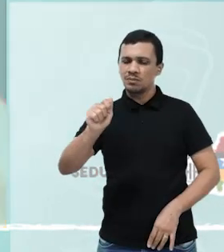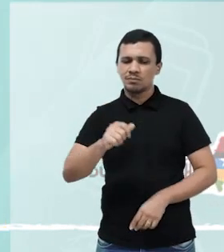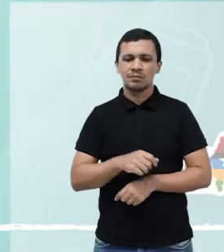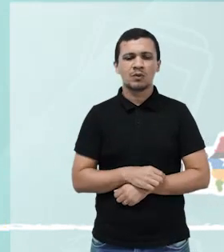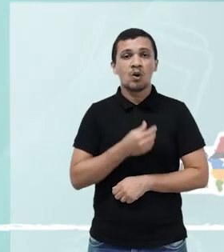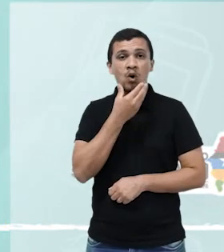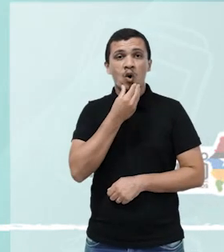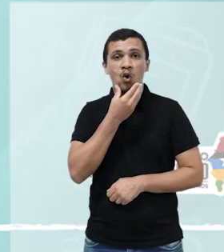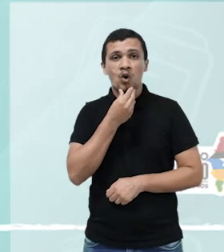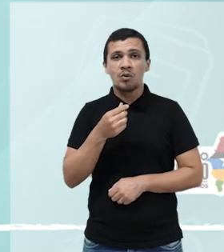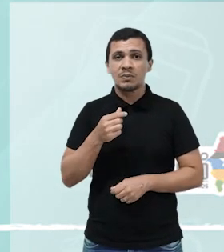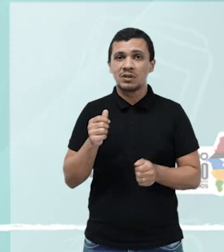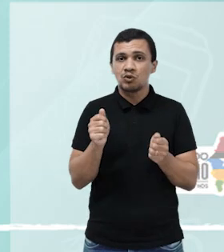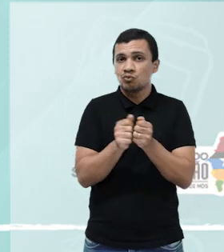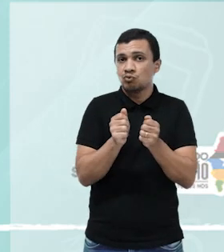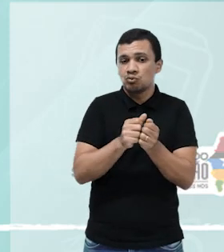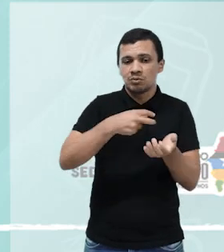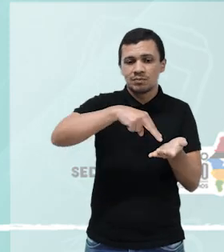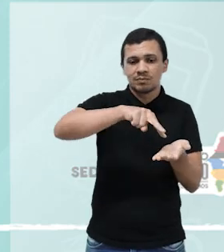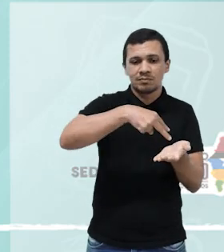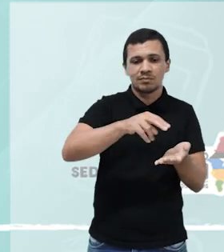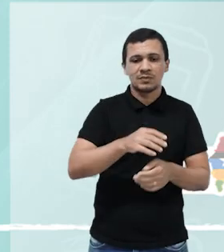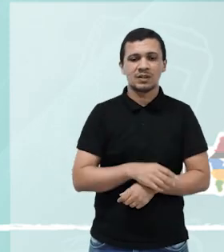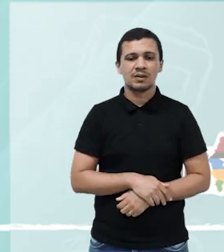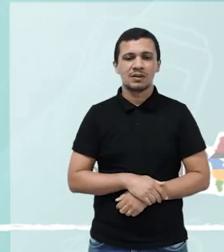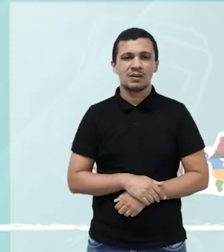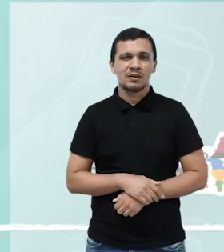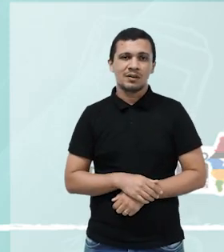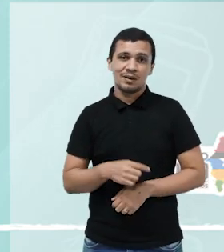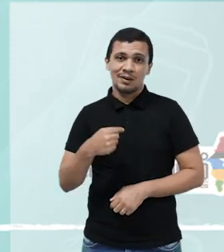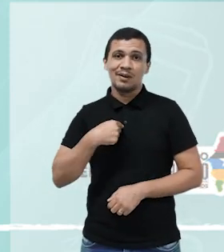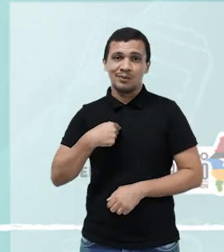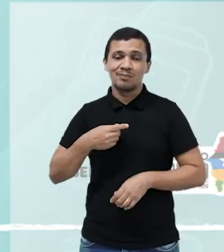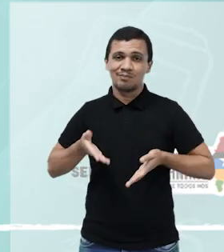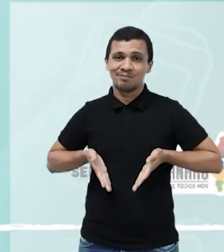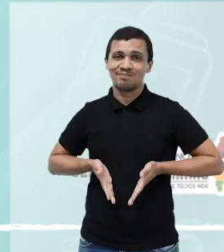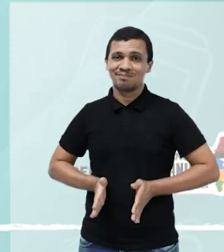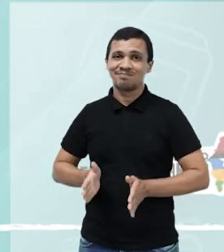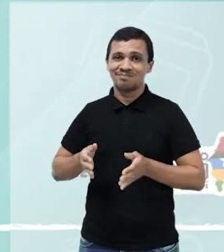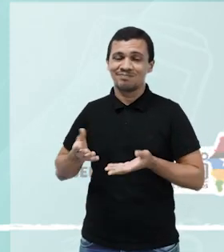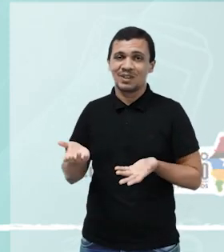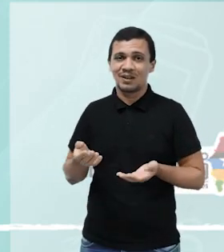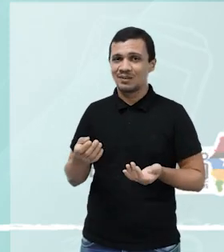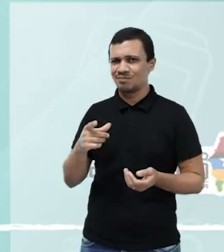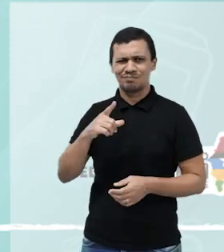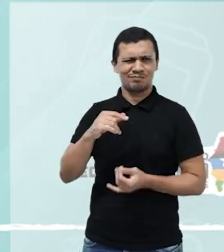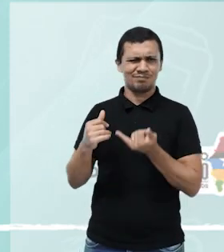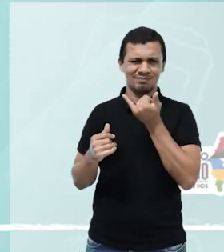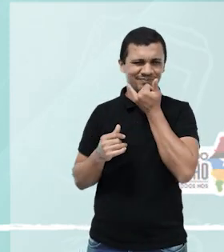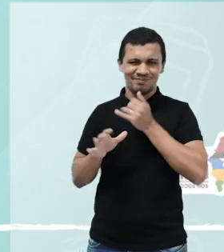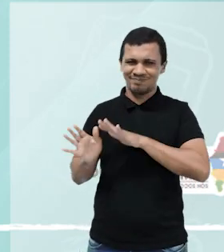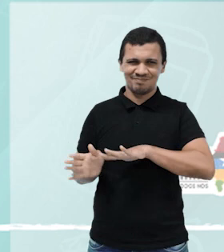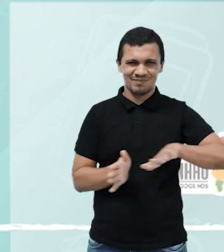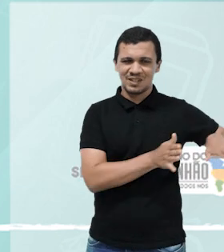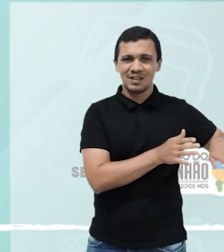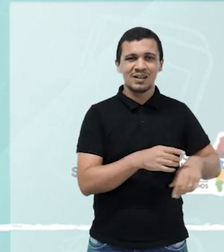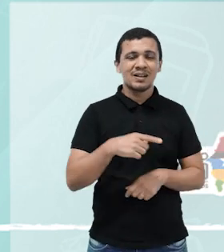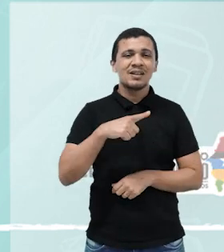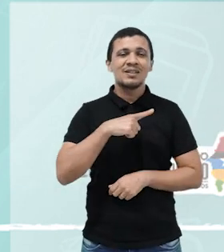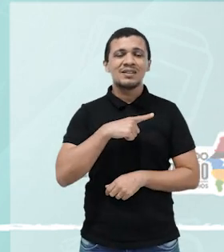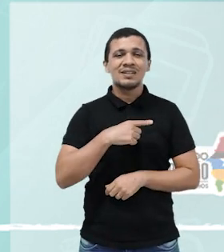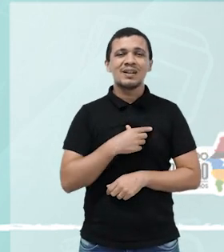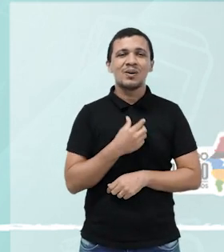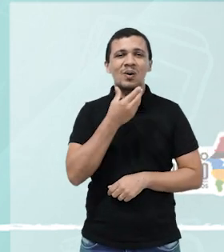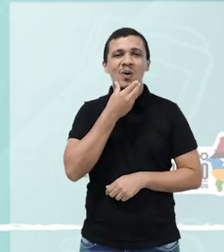O baile de São Gonçalo. Eu sou meu pai da região da Baixada, eu sempre brinco. Tem uma série de senhores, orelhudos, grandes, com uma rabeca, uma